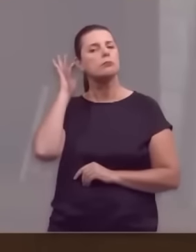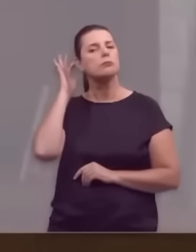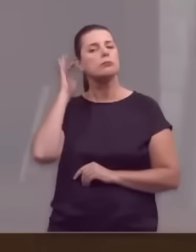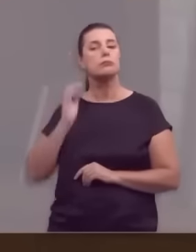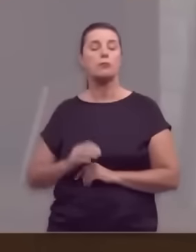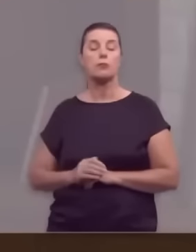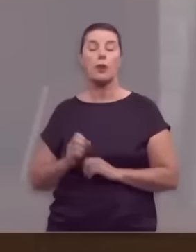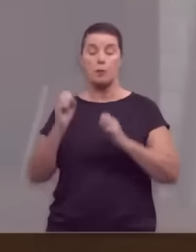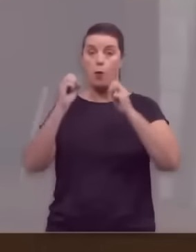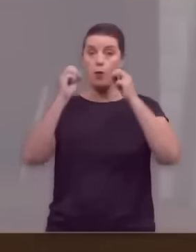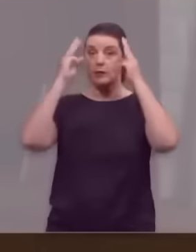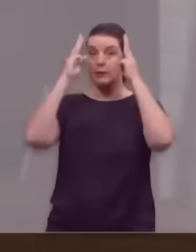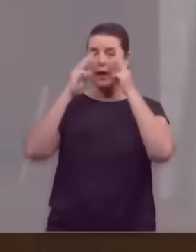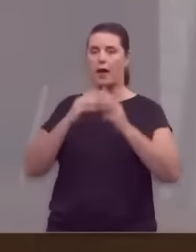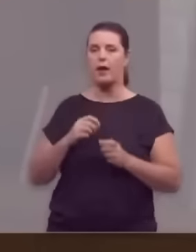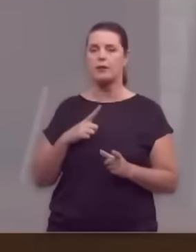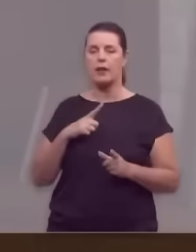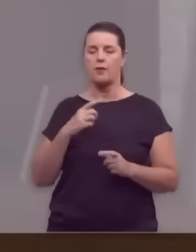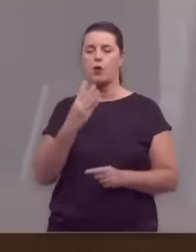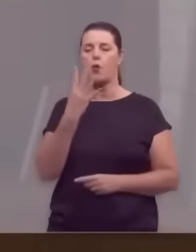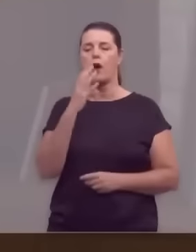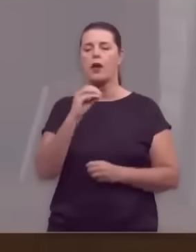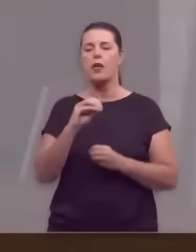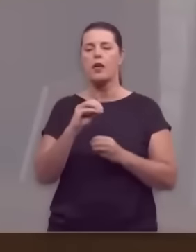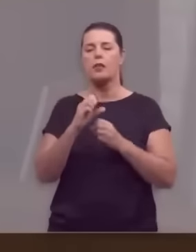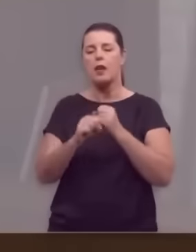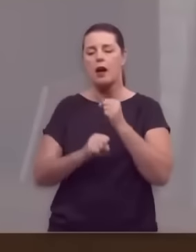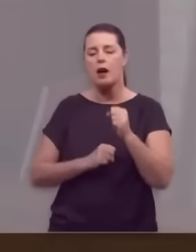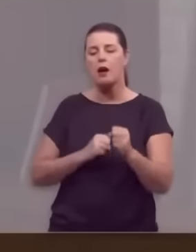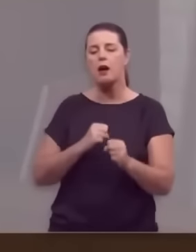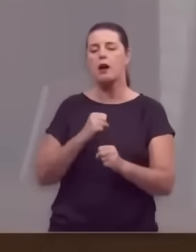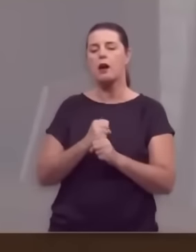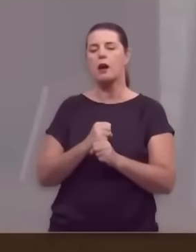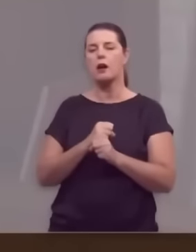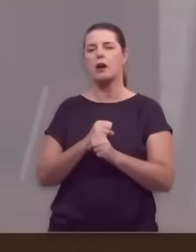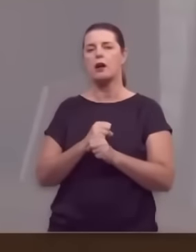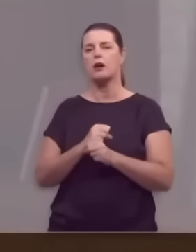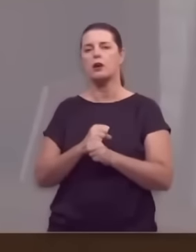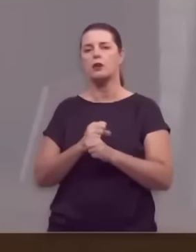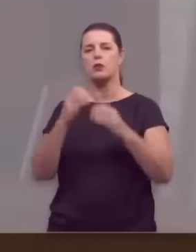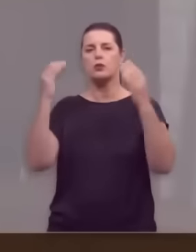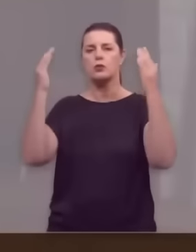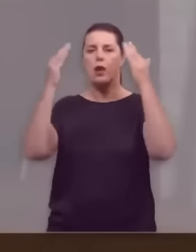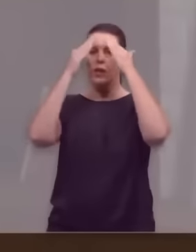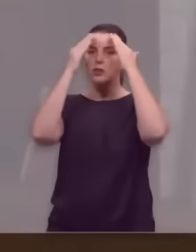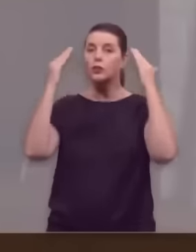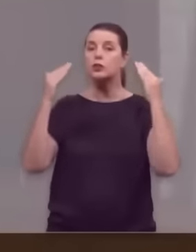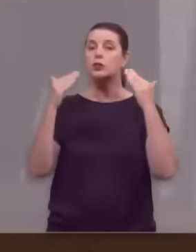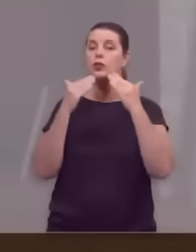Moisés passou 40 anos no Egito como filho da filha de Faraó.